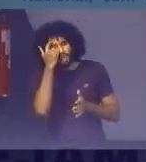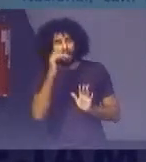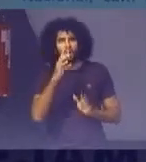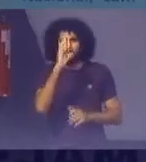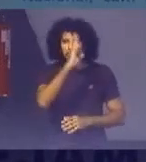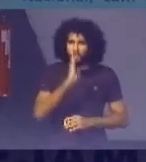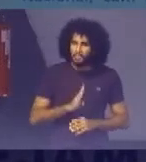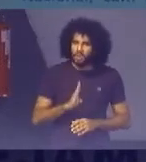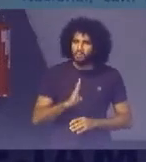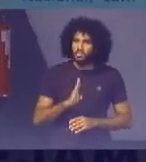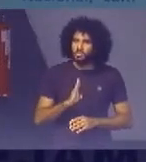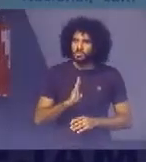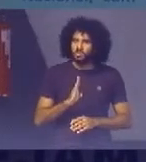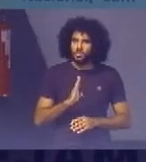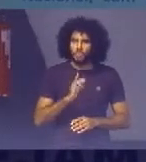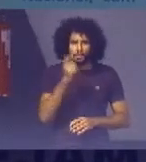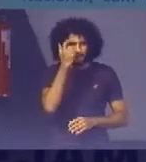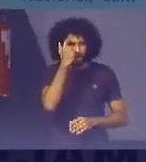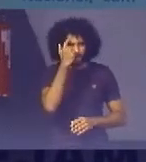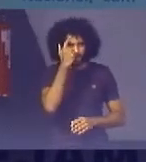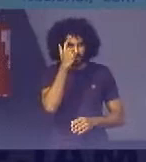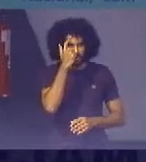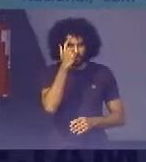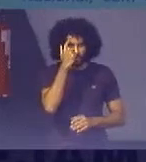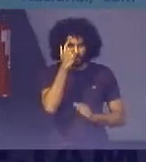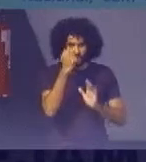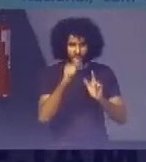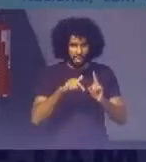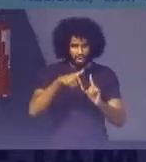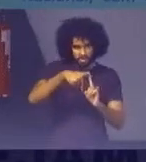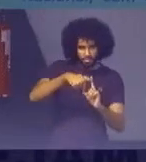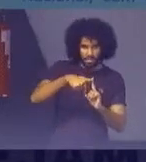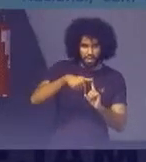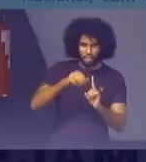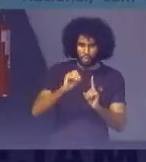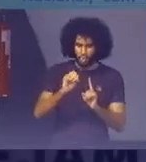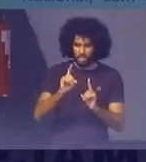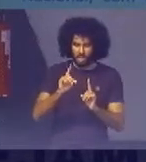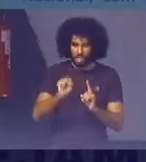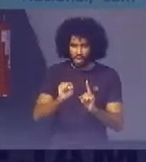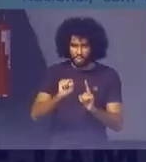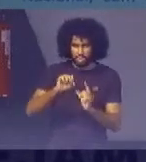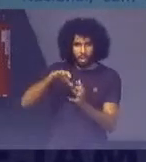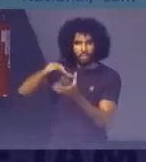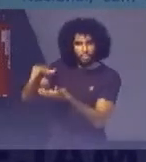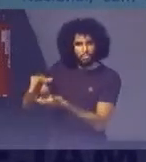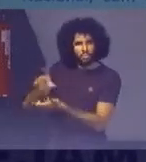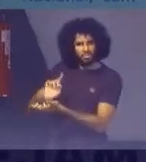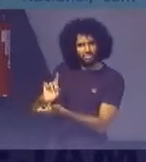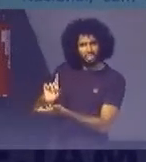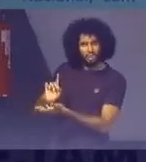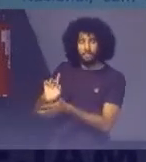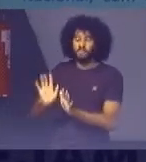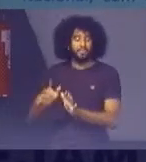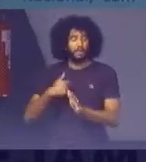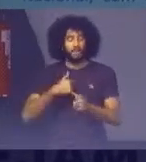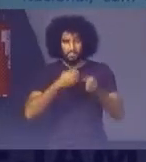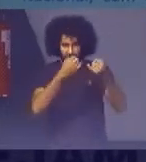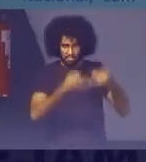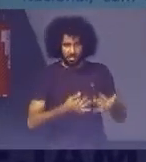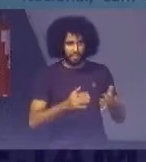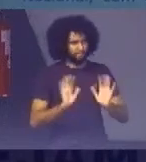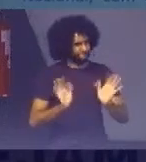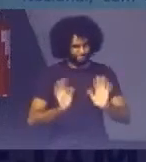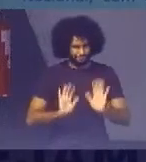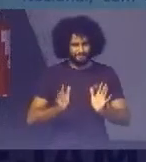Não está mais considerando As metas globais Dos ODS Então Eu sempre faço a questão De explicar Que não é